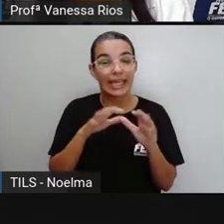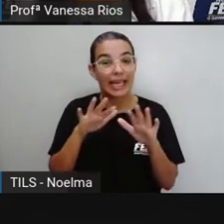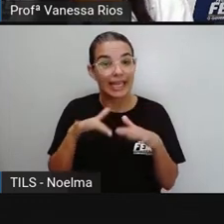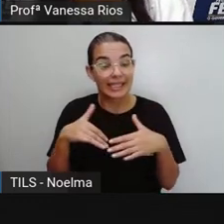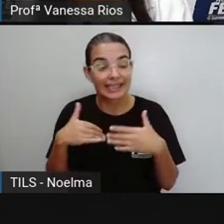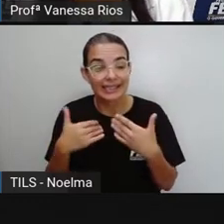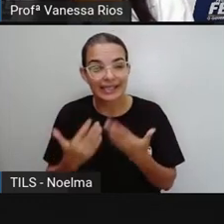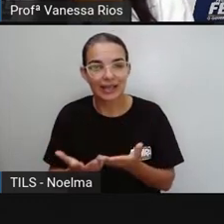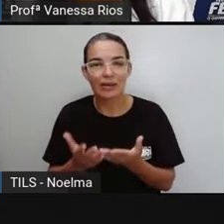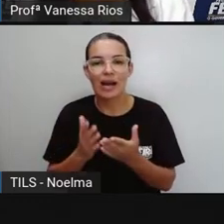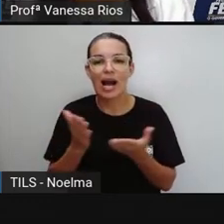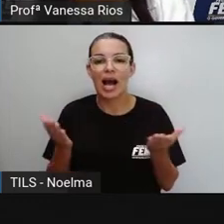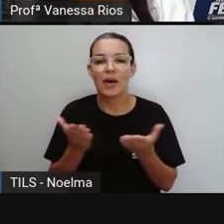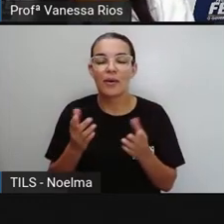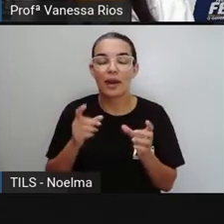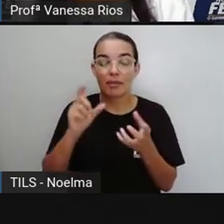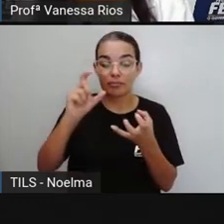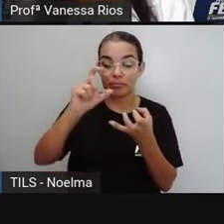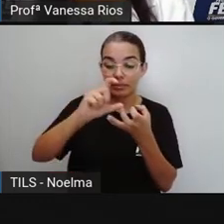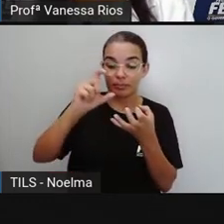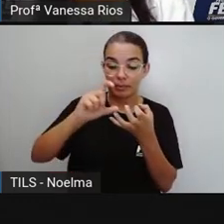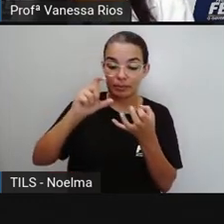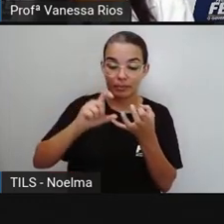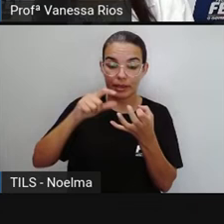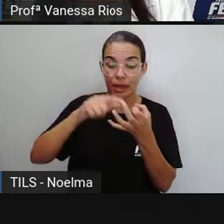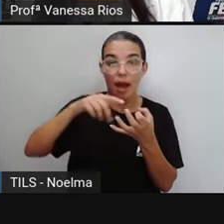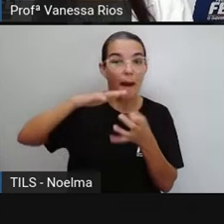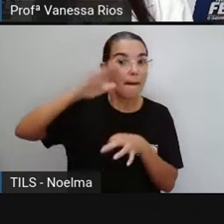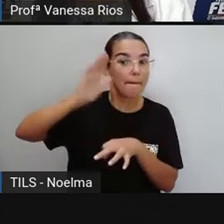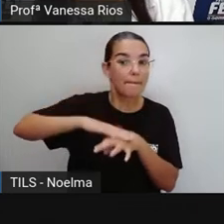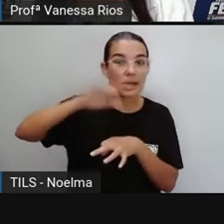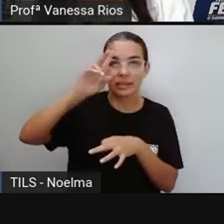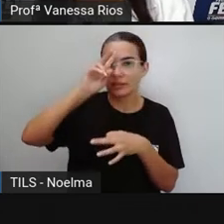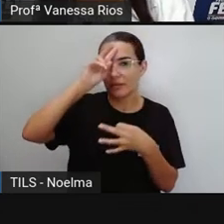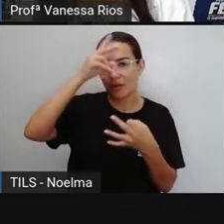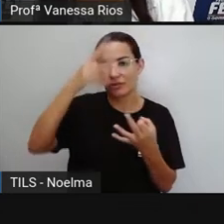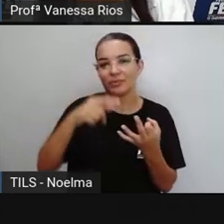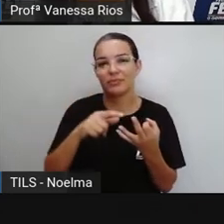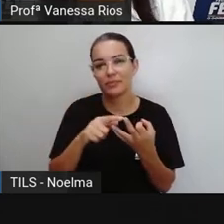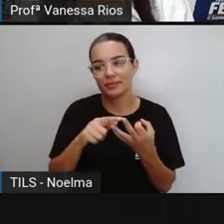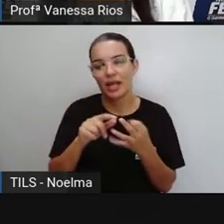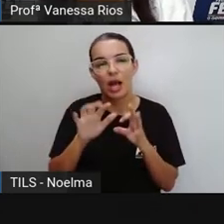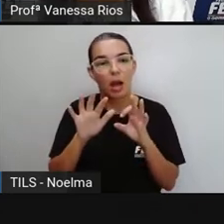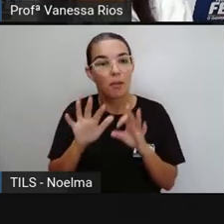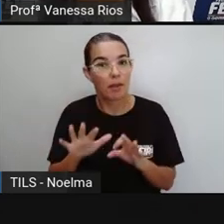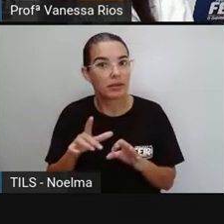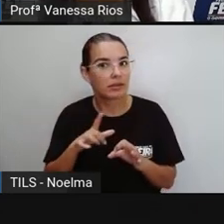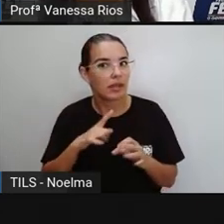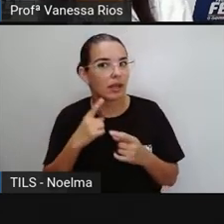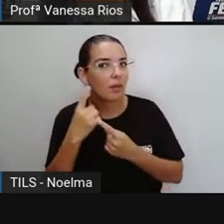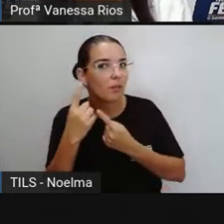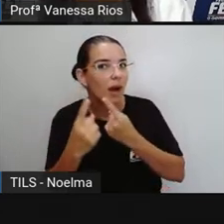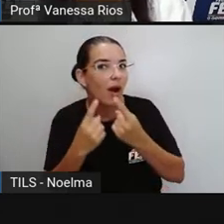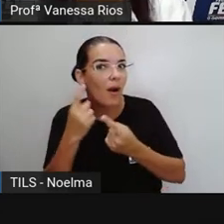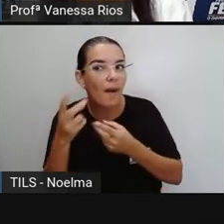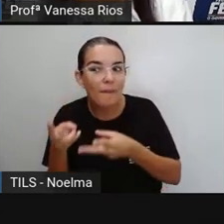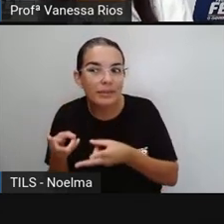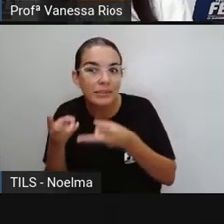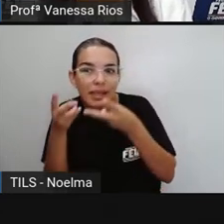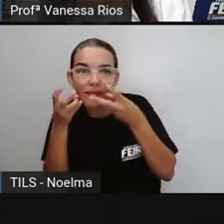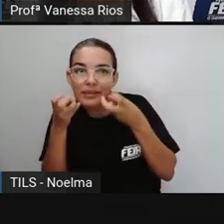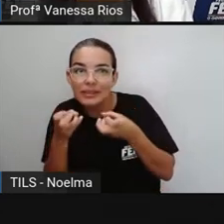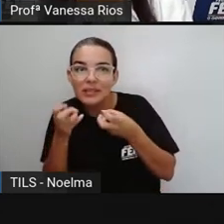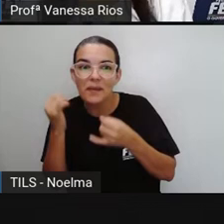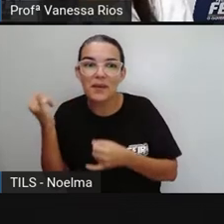Ou seja, a sílaba tônica é a antepenúltima. Mas aí a gente tem uma observação importante em